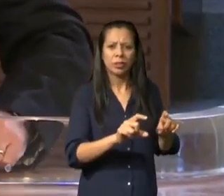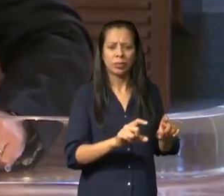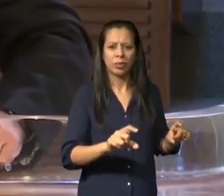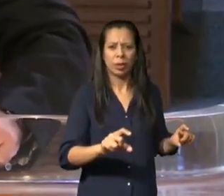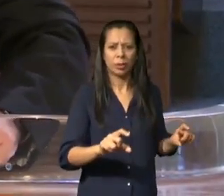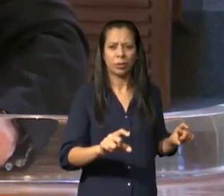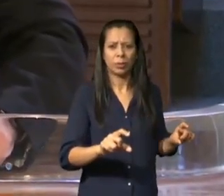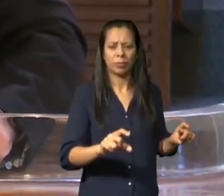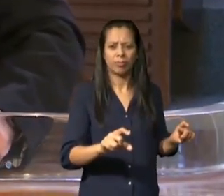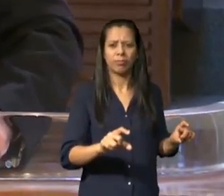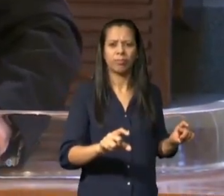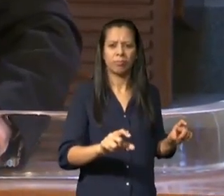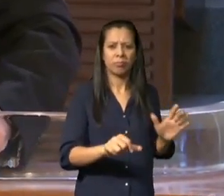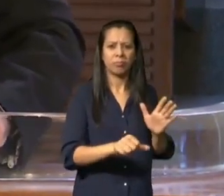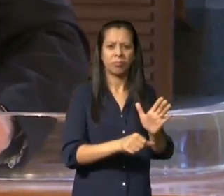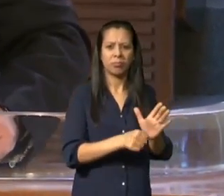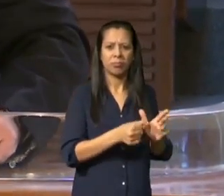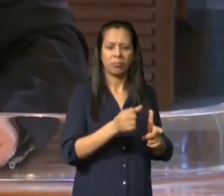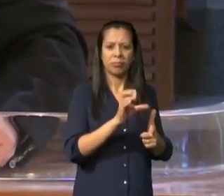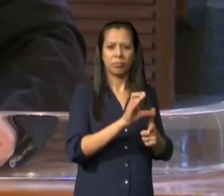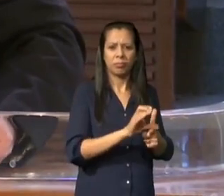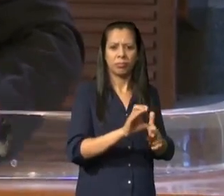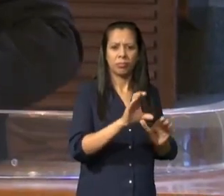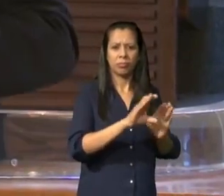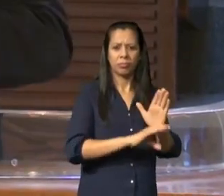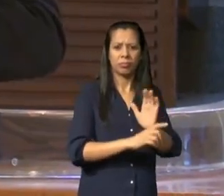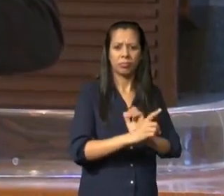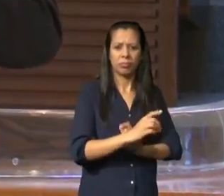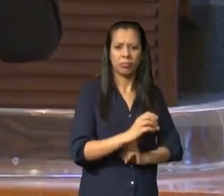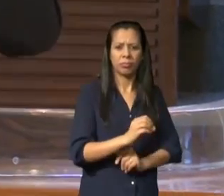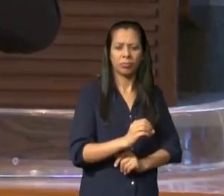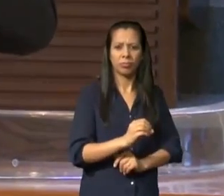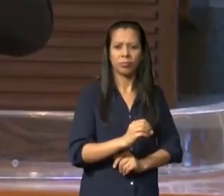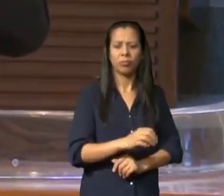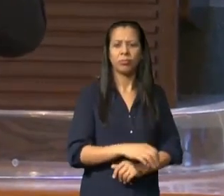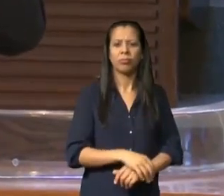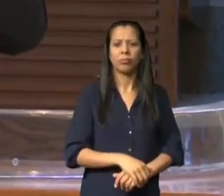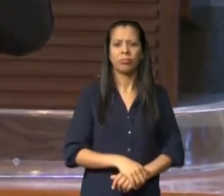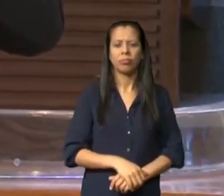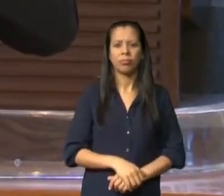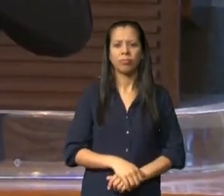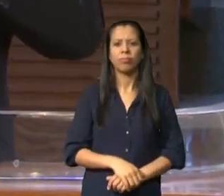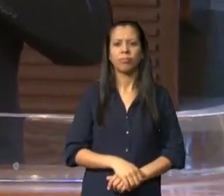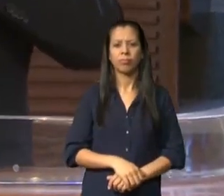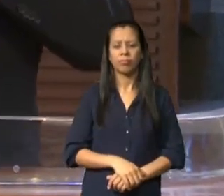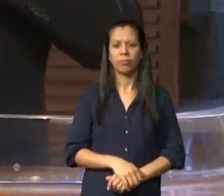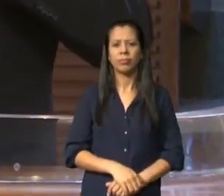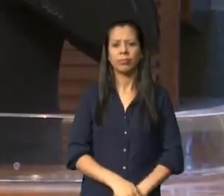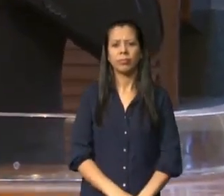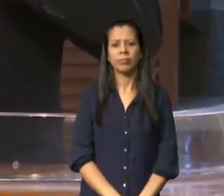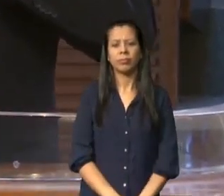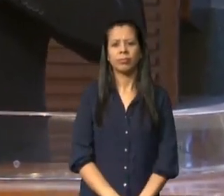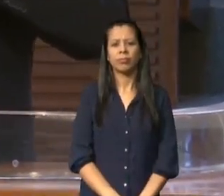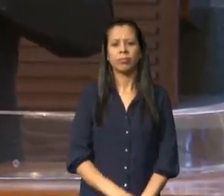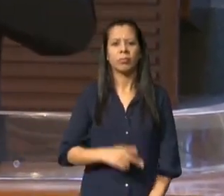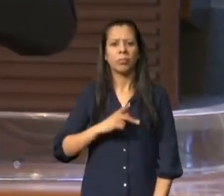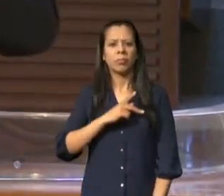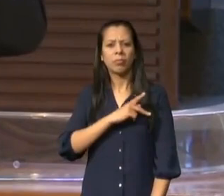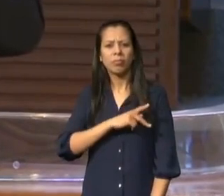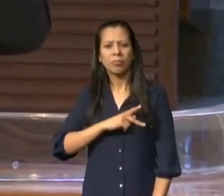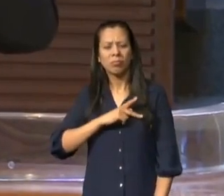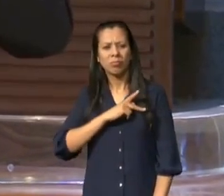versos tratados aqui na primeira parte do capítulo 10 Paulo